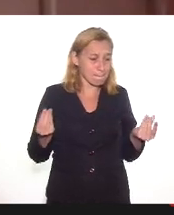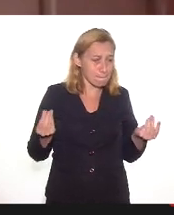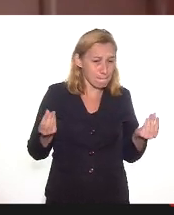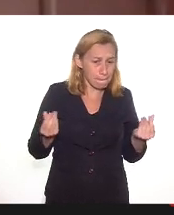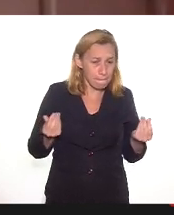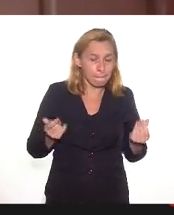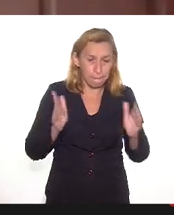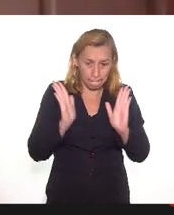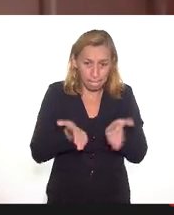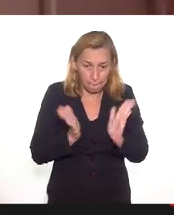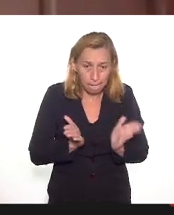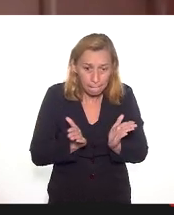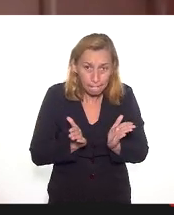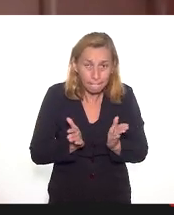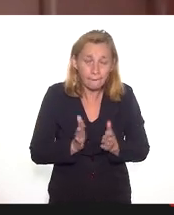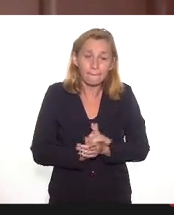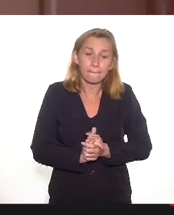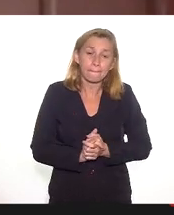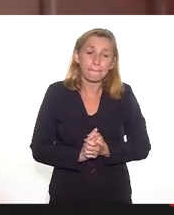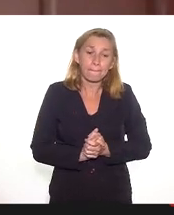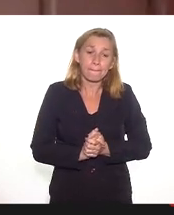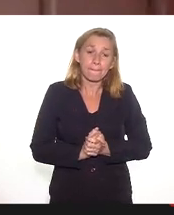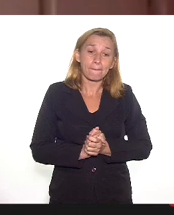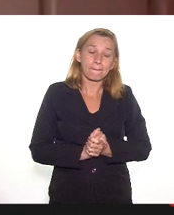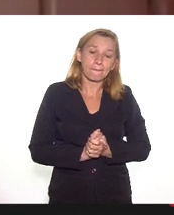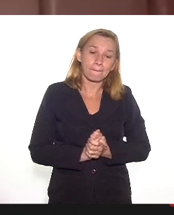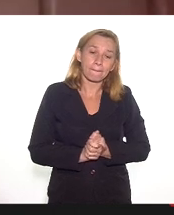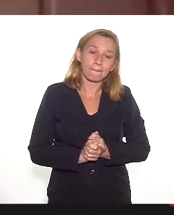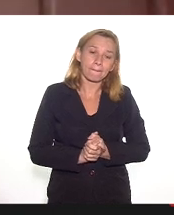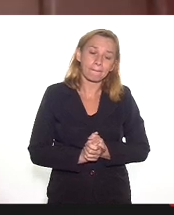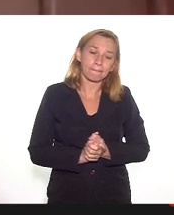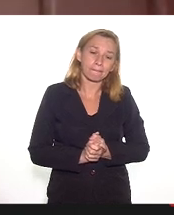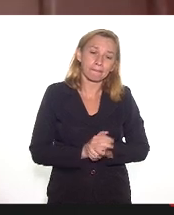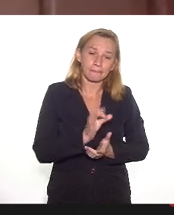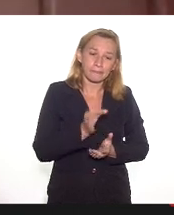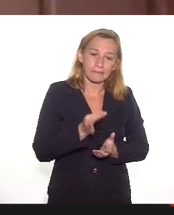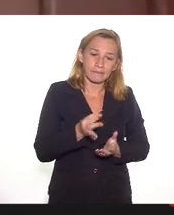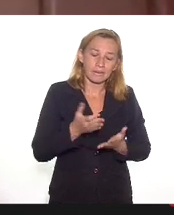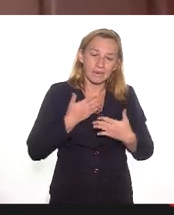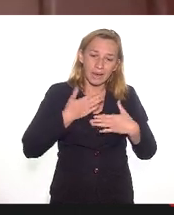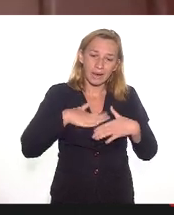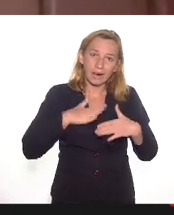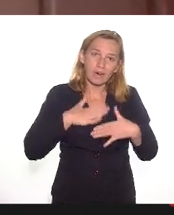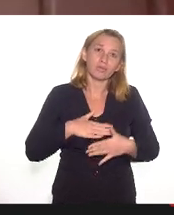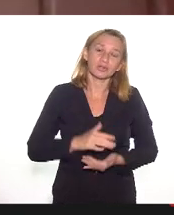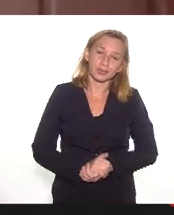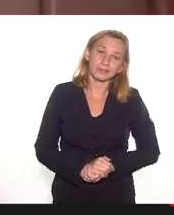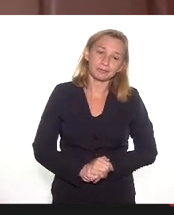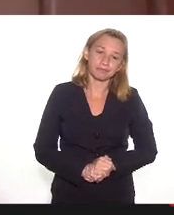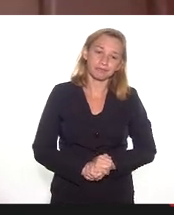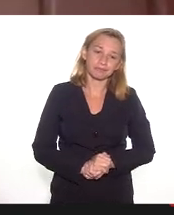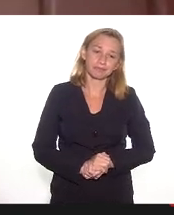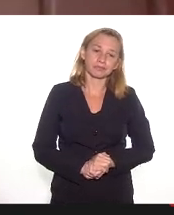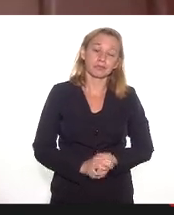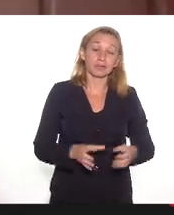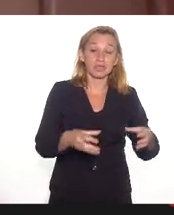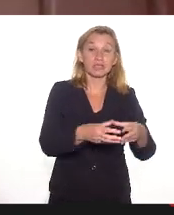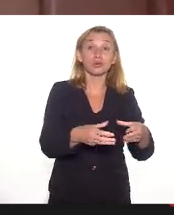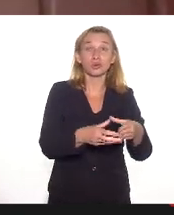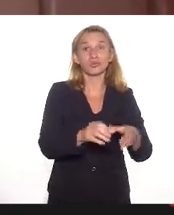atual, na atual conjuntura, traria minimamente um conforto para essa categoria.